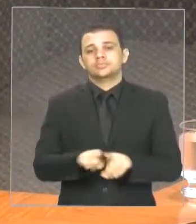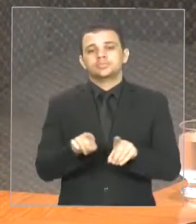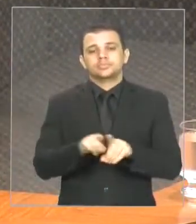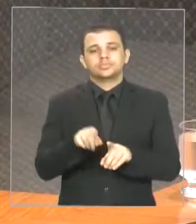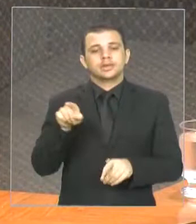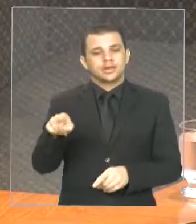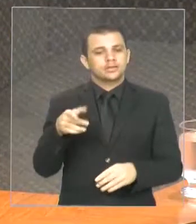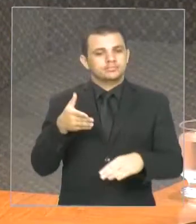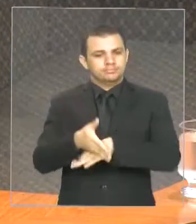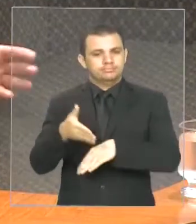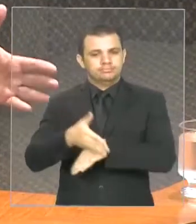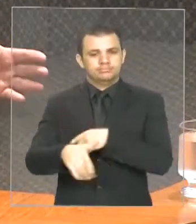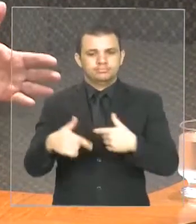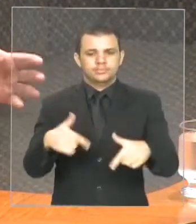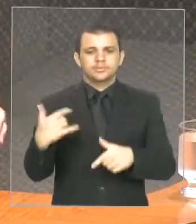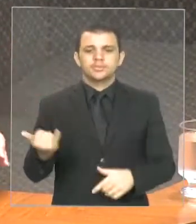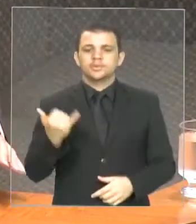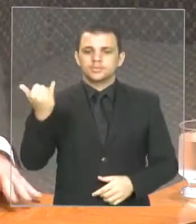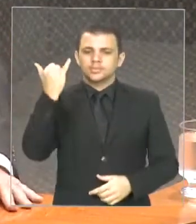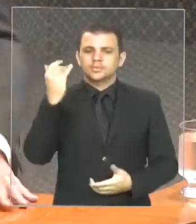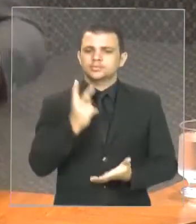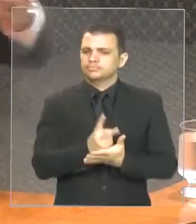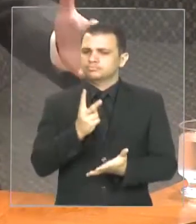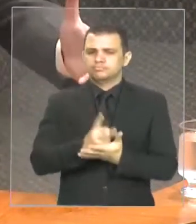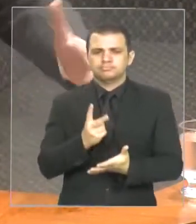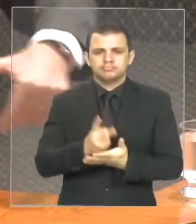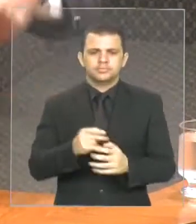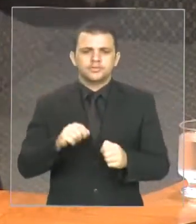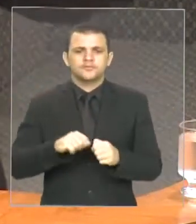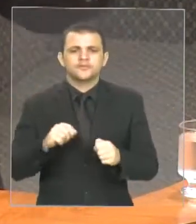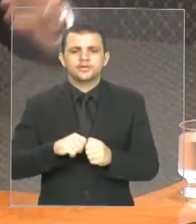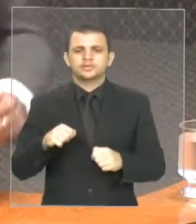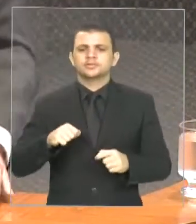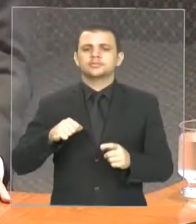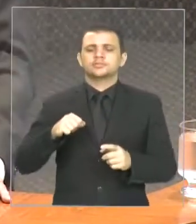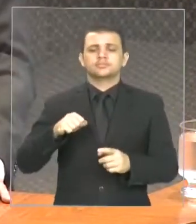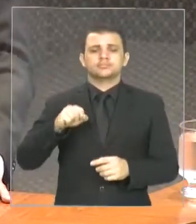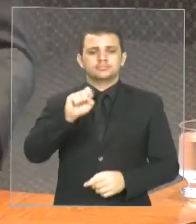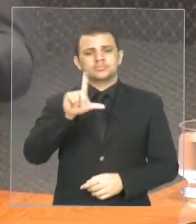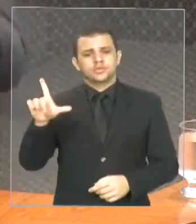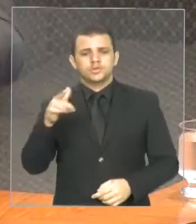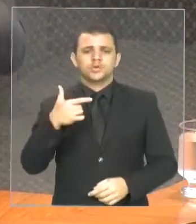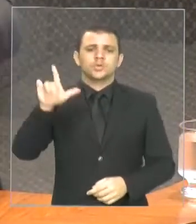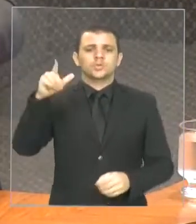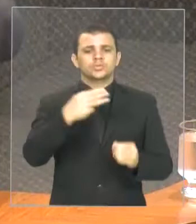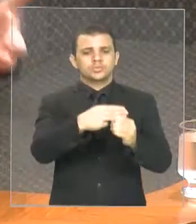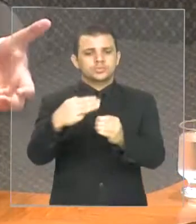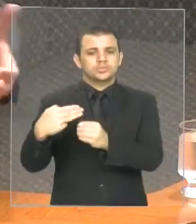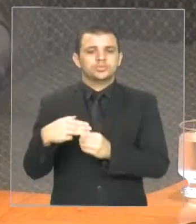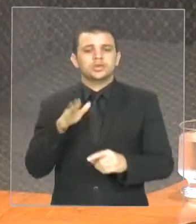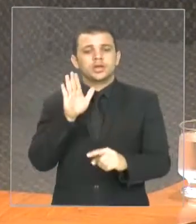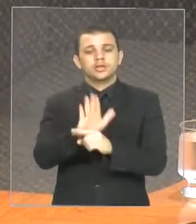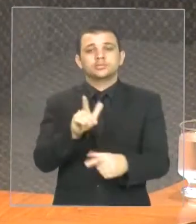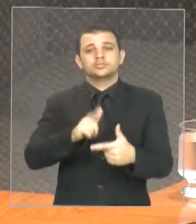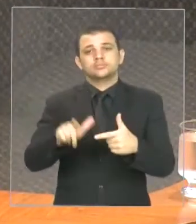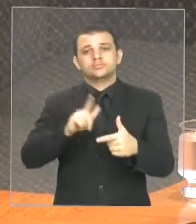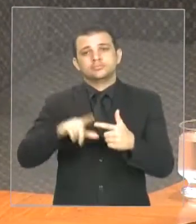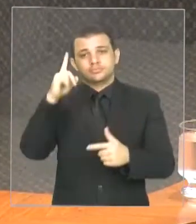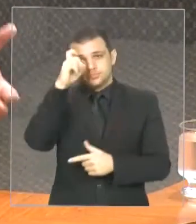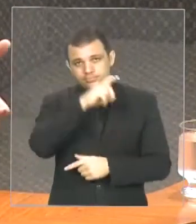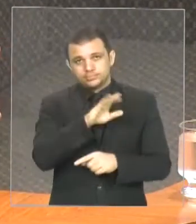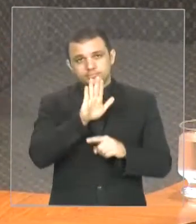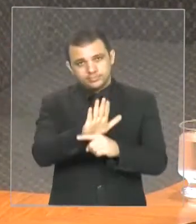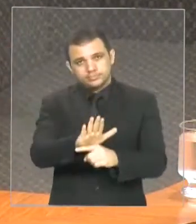importantes e sempre foram feitas na ilha de São Luís e em outros municípios para resolver problemas críticos, que os